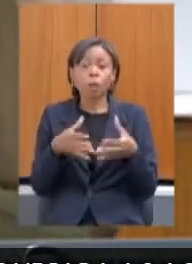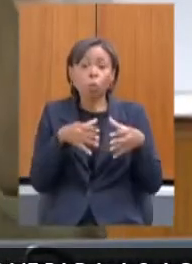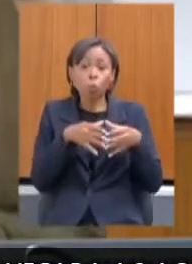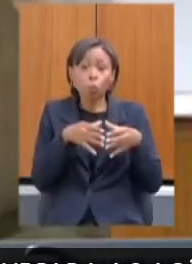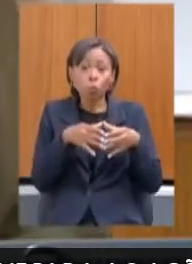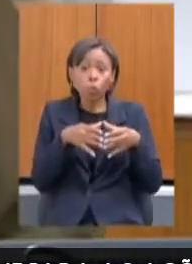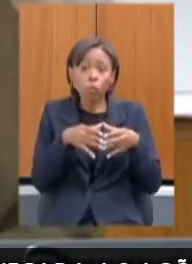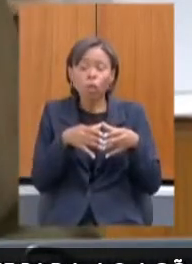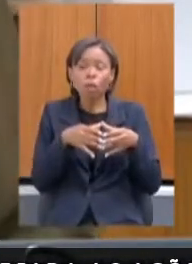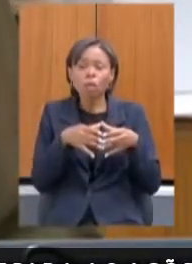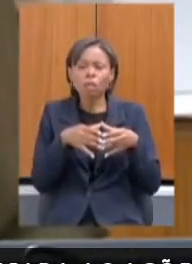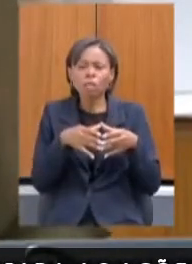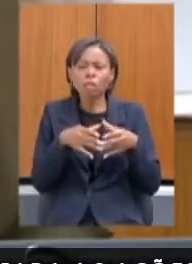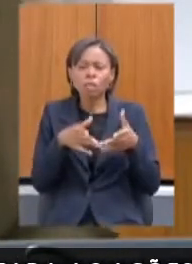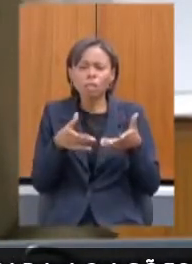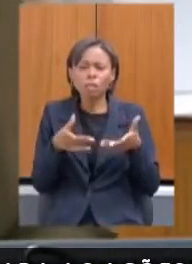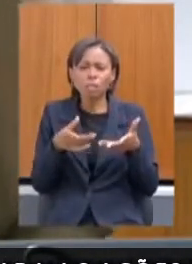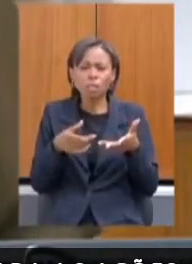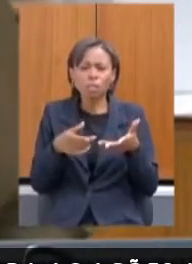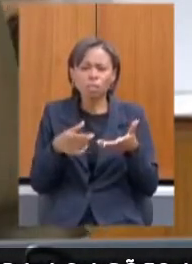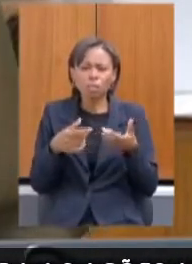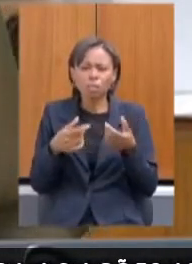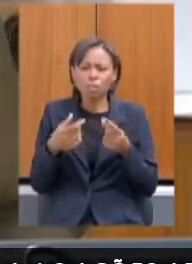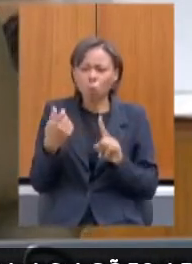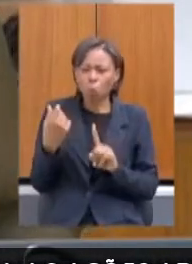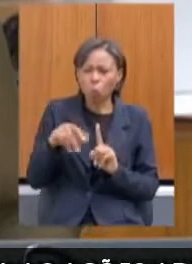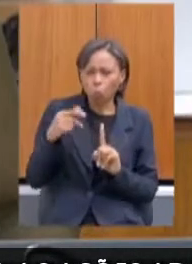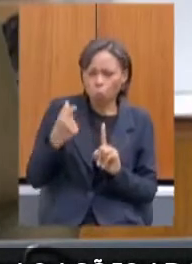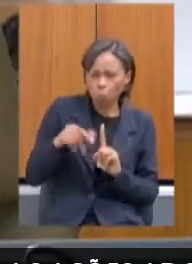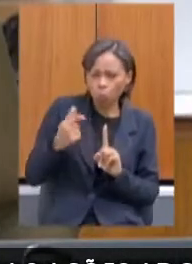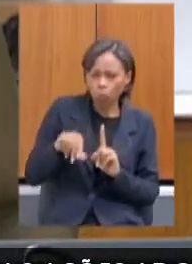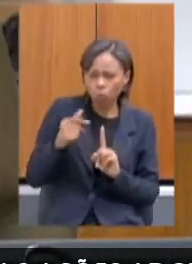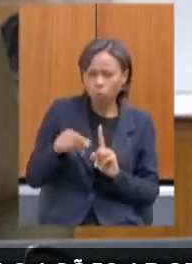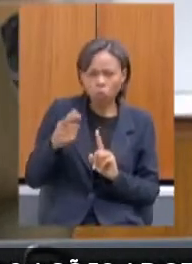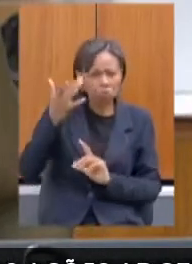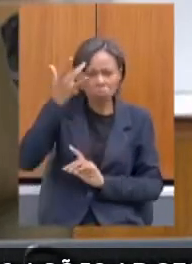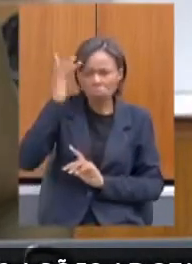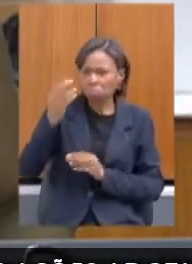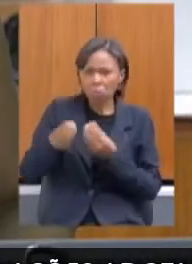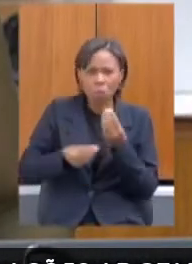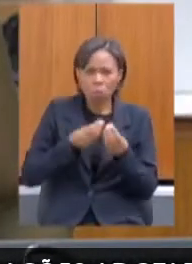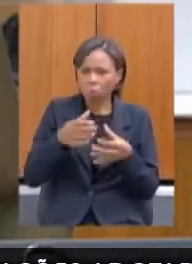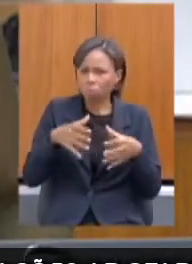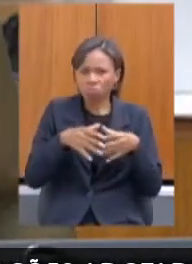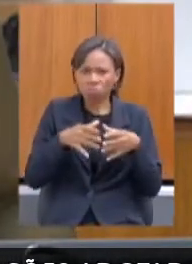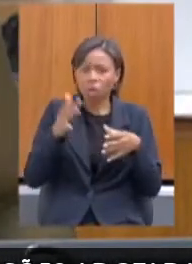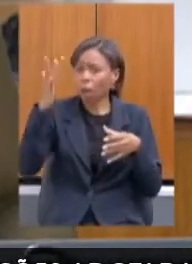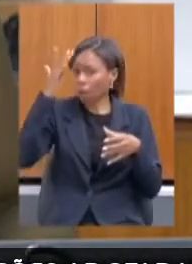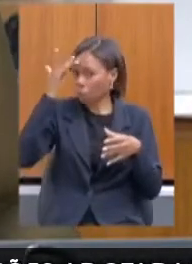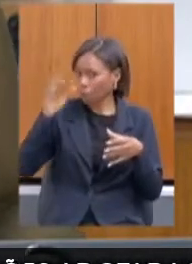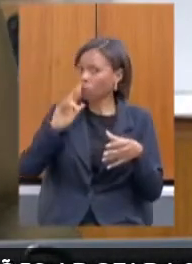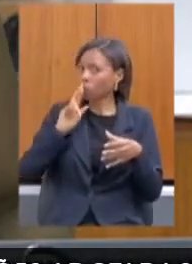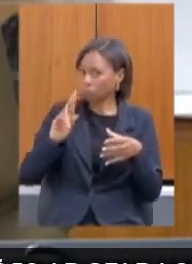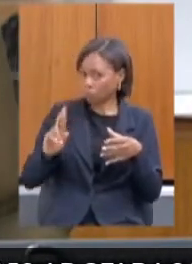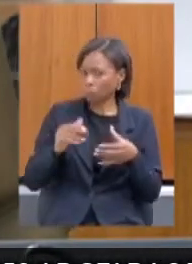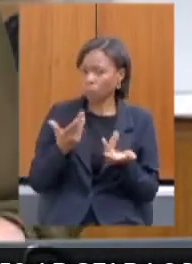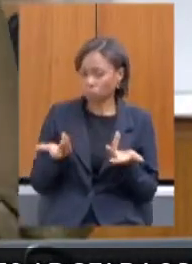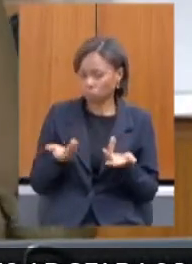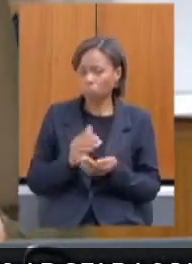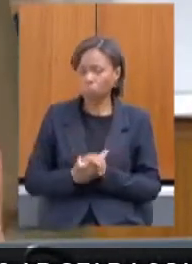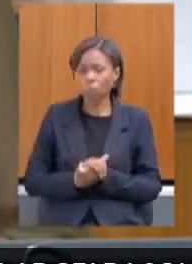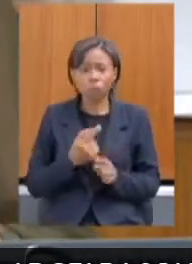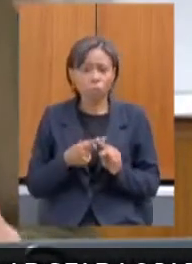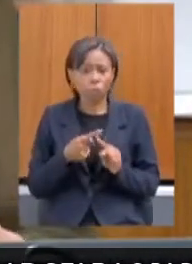agora não sei informar para a senhora como está o andamento desse comitê, mas eu lhe respondo amanhã. que para nós também